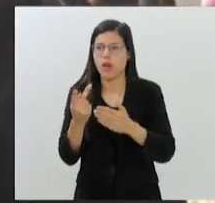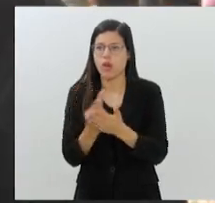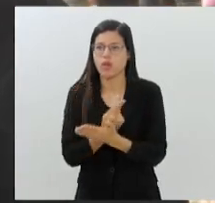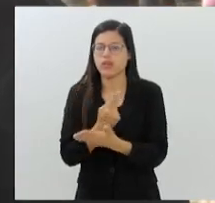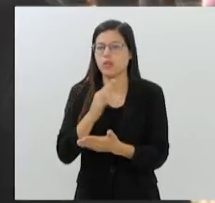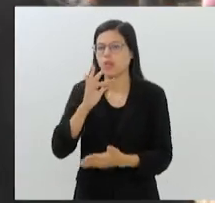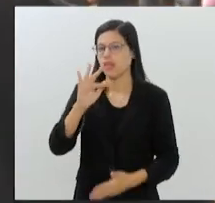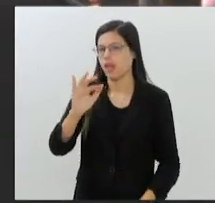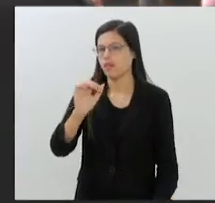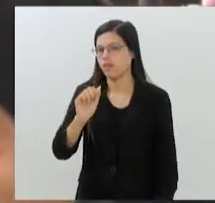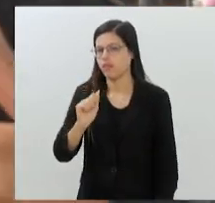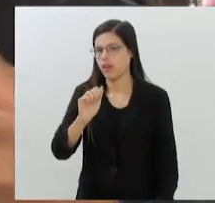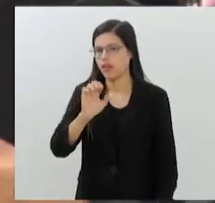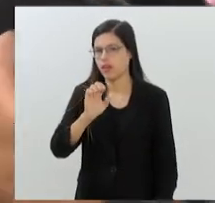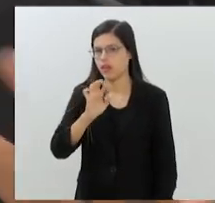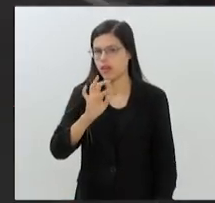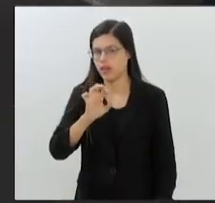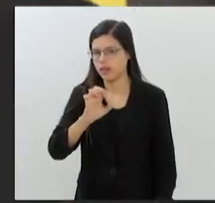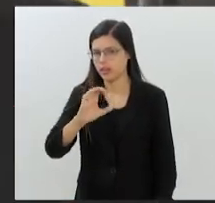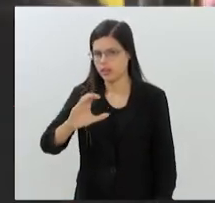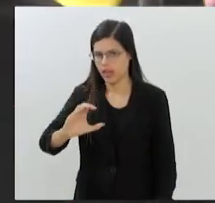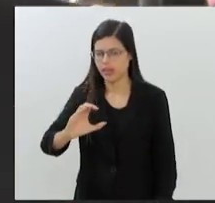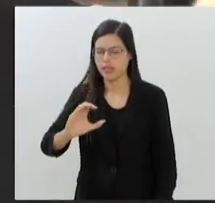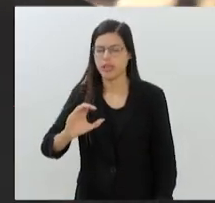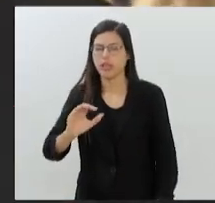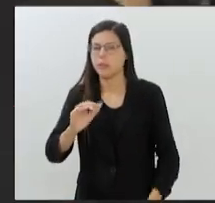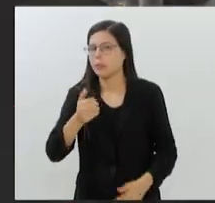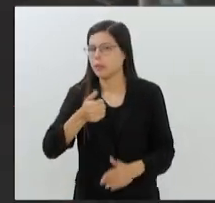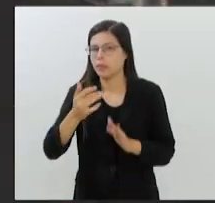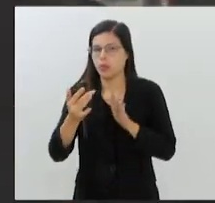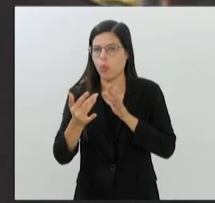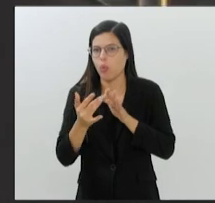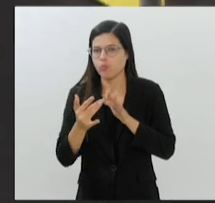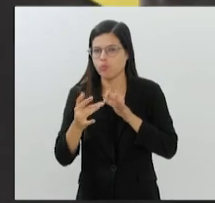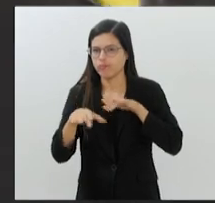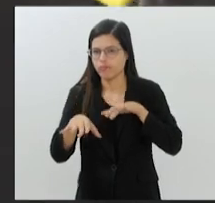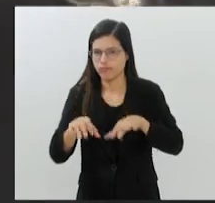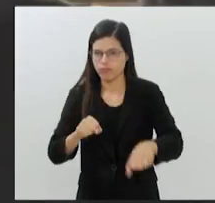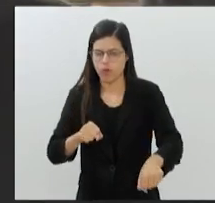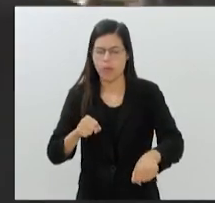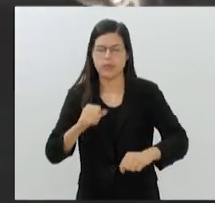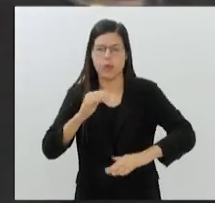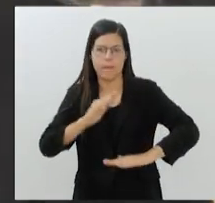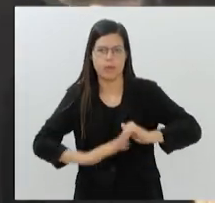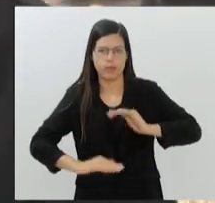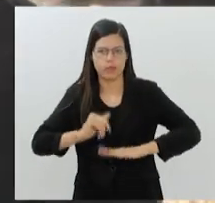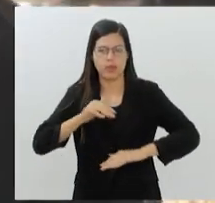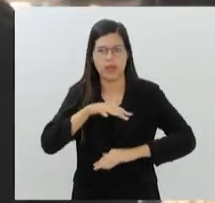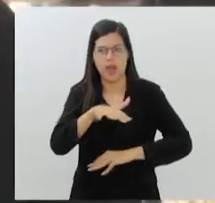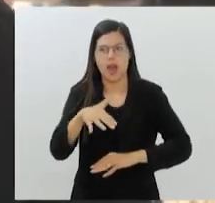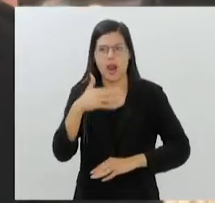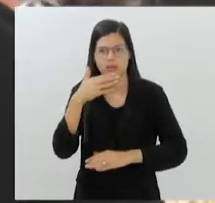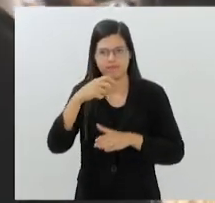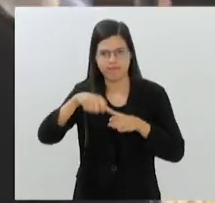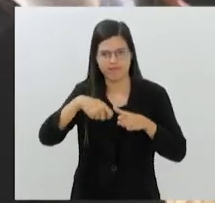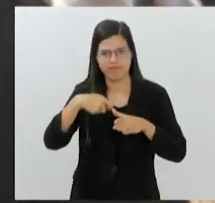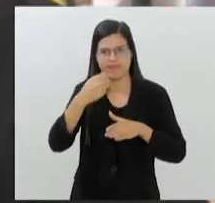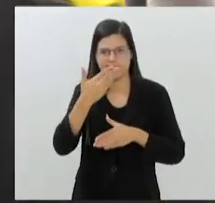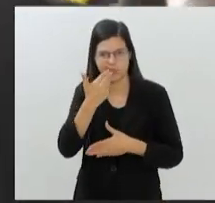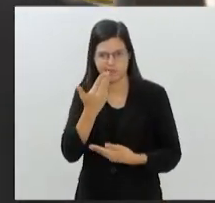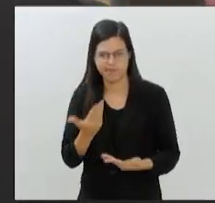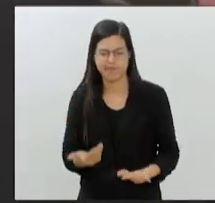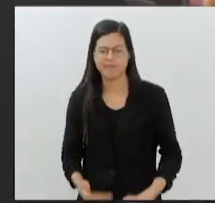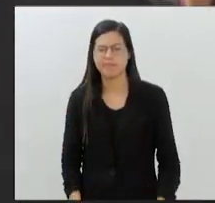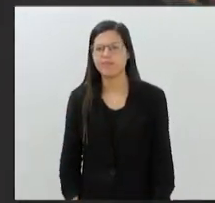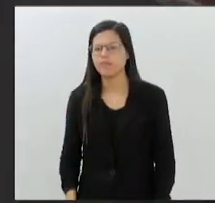Fitec. Foi onde eu tive meu primeiro contato com a formação profissional dentro da gastronomia. Como que surgiu